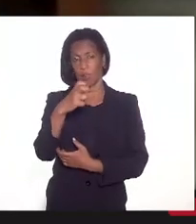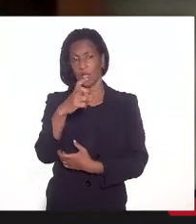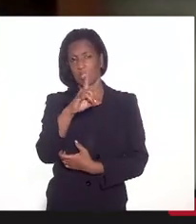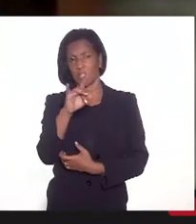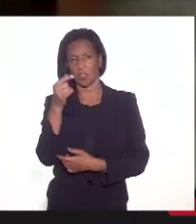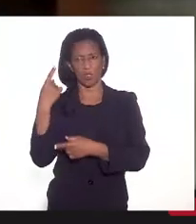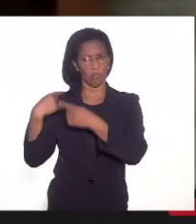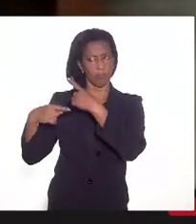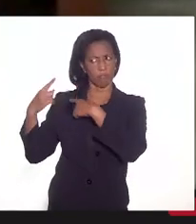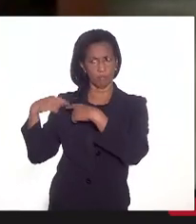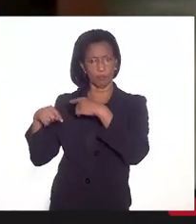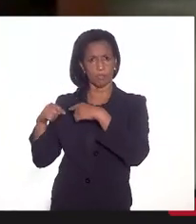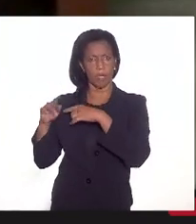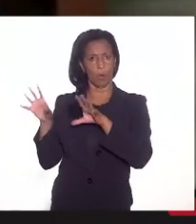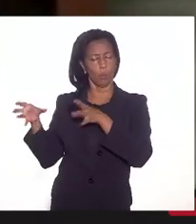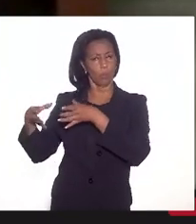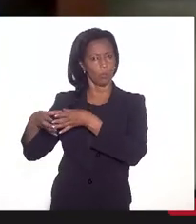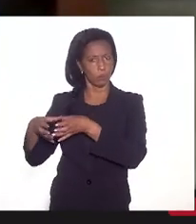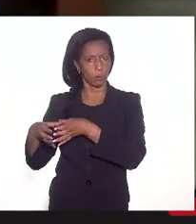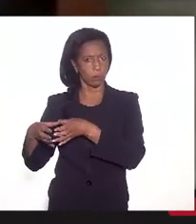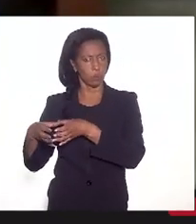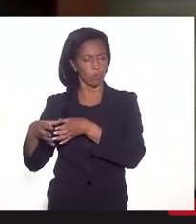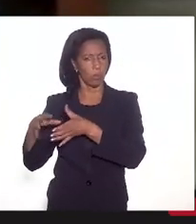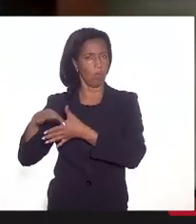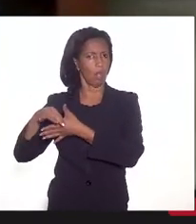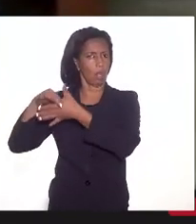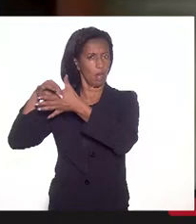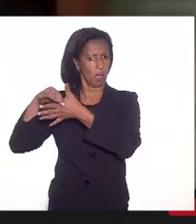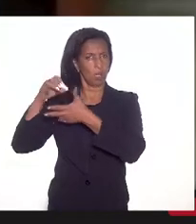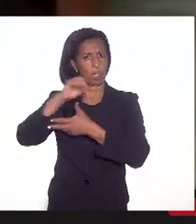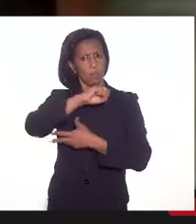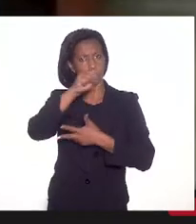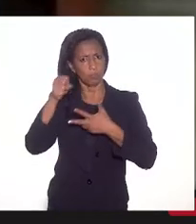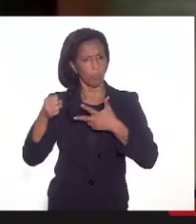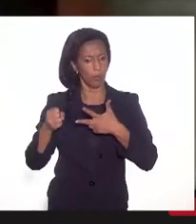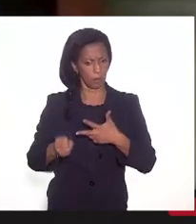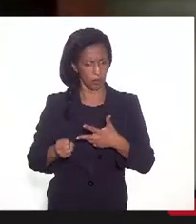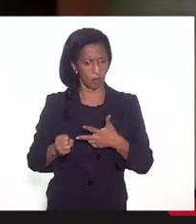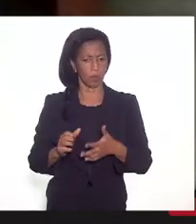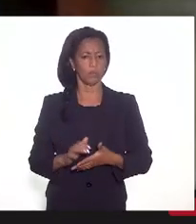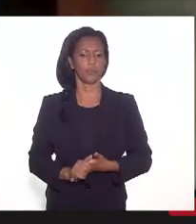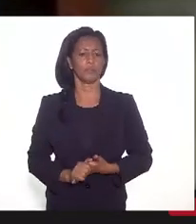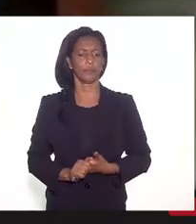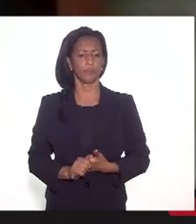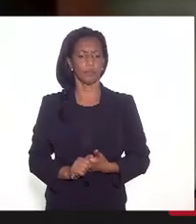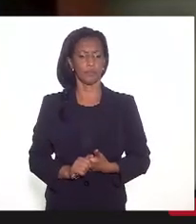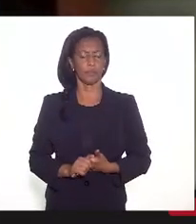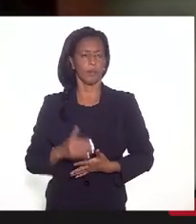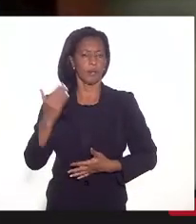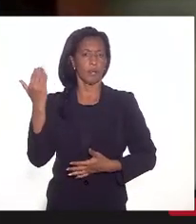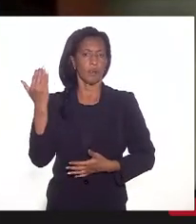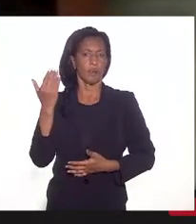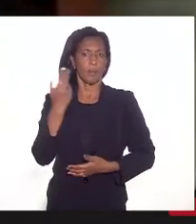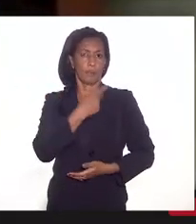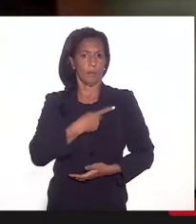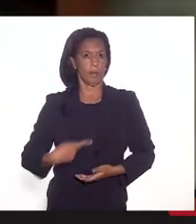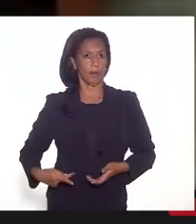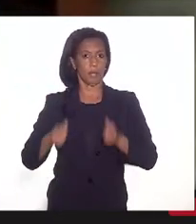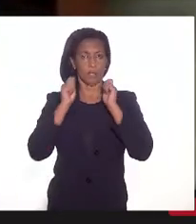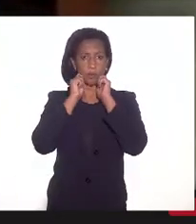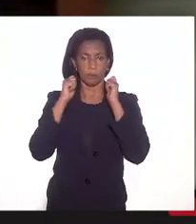com os demais chefes dos poderes, com o presidente da Assembleia,